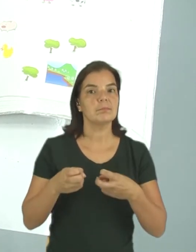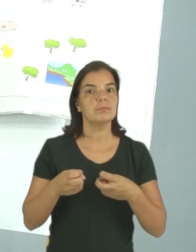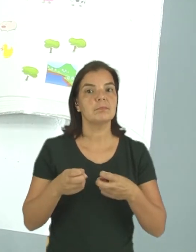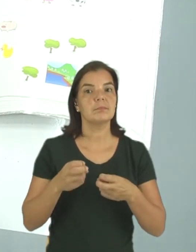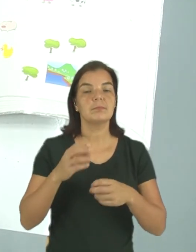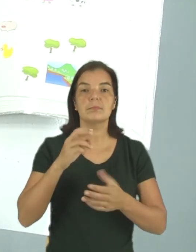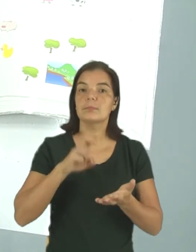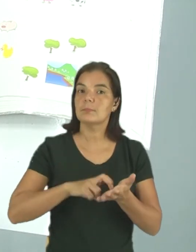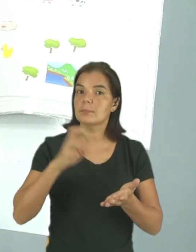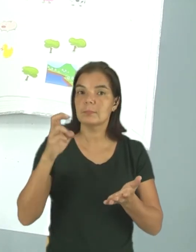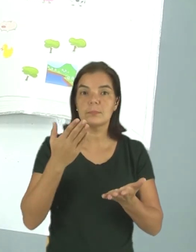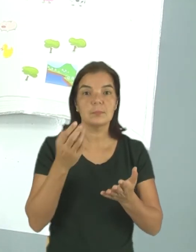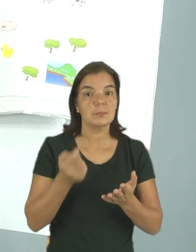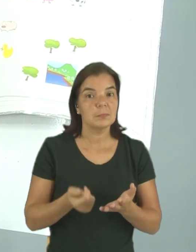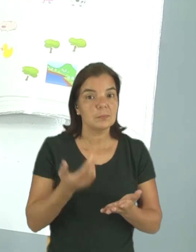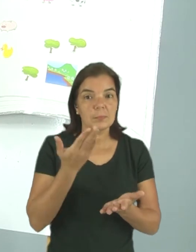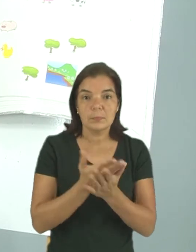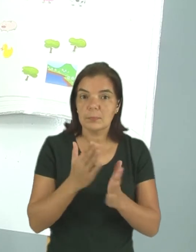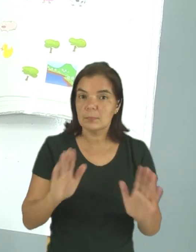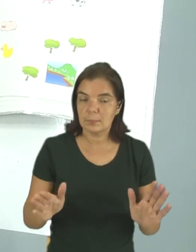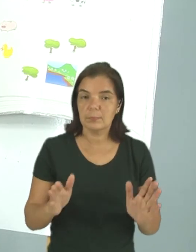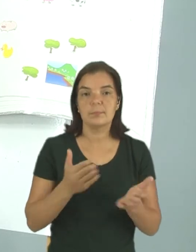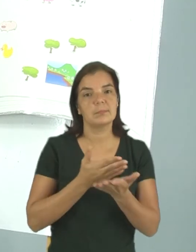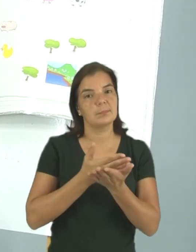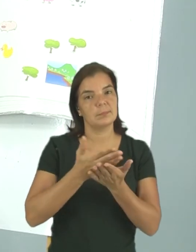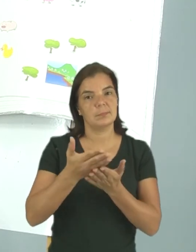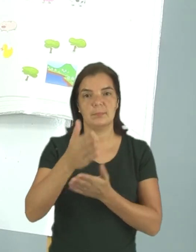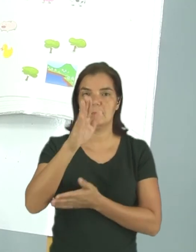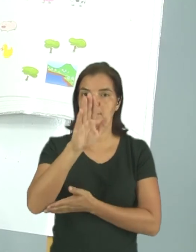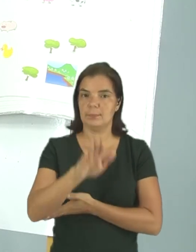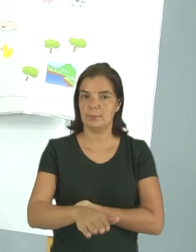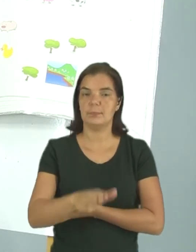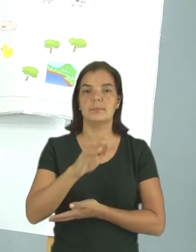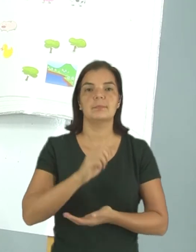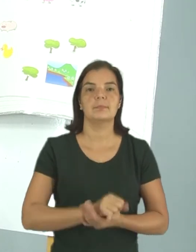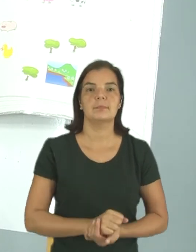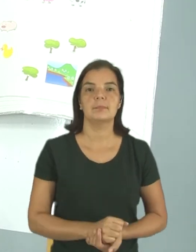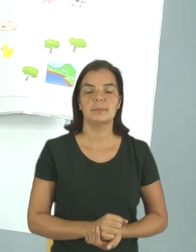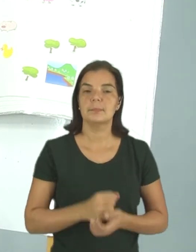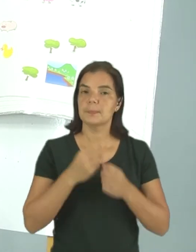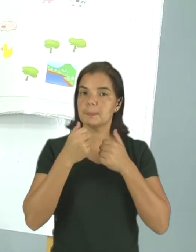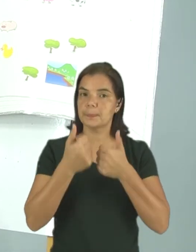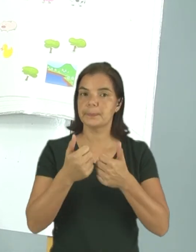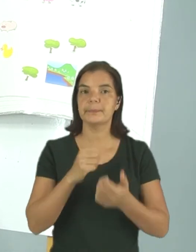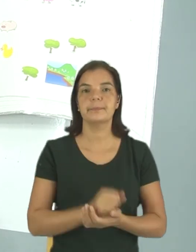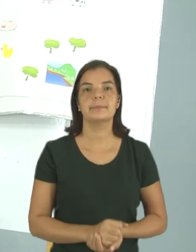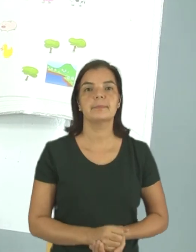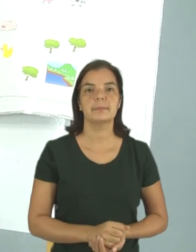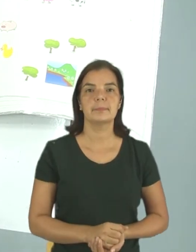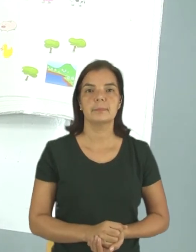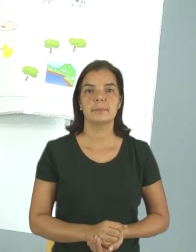que amanhã já estava acabando e iniciando o período da tarde. Muito bem!